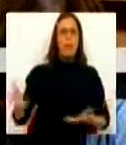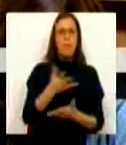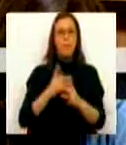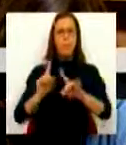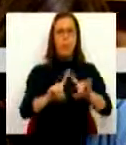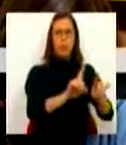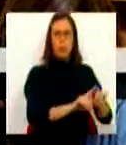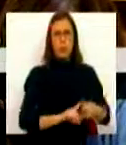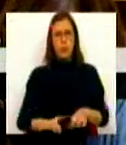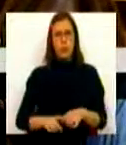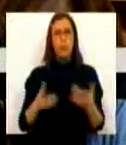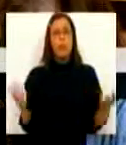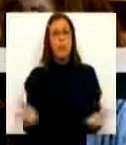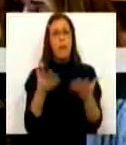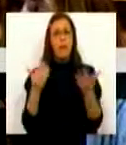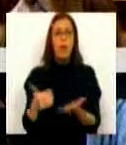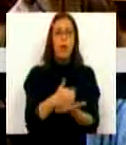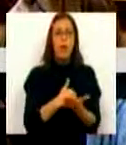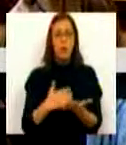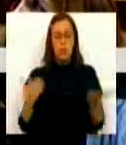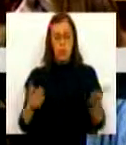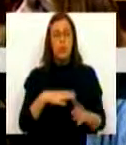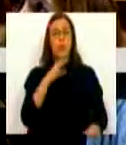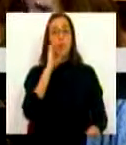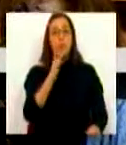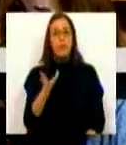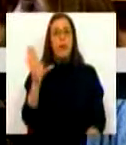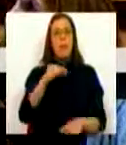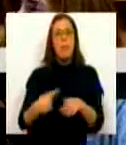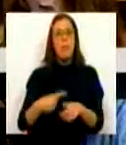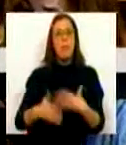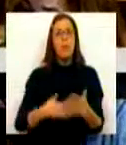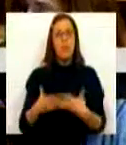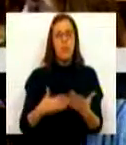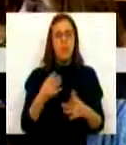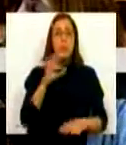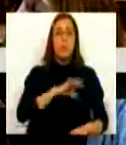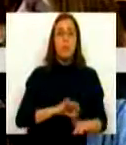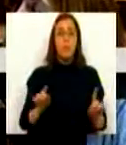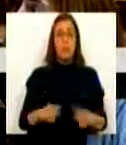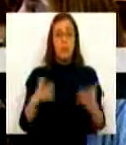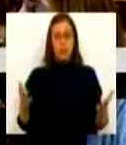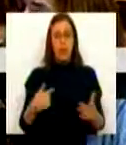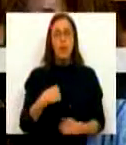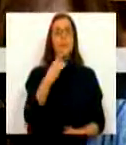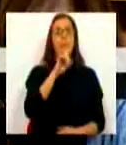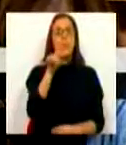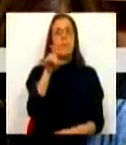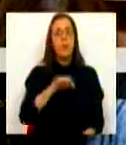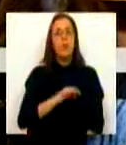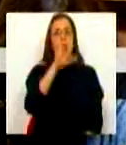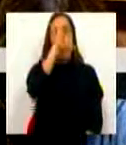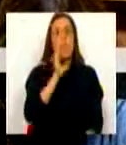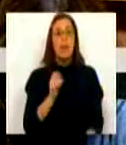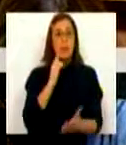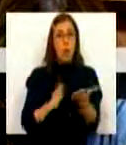multidisciplinares e otimização de recursos e, como disse, a maior motivação dos profissionais. Por isso, pergunto ao Sr. Ministro